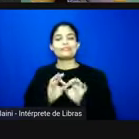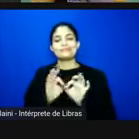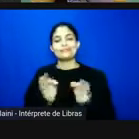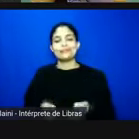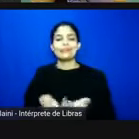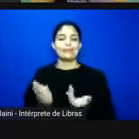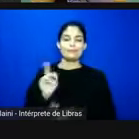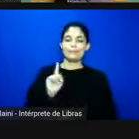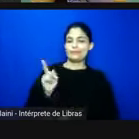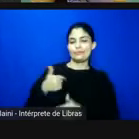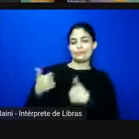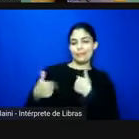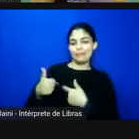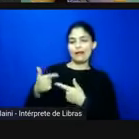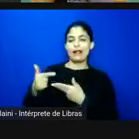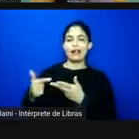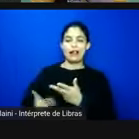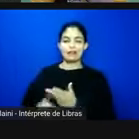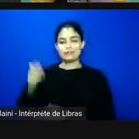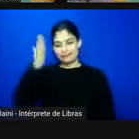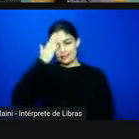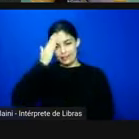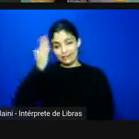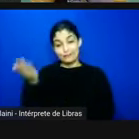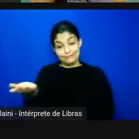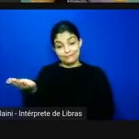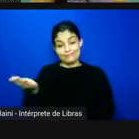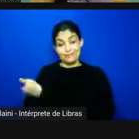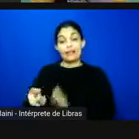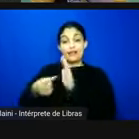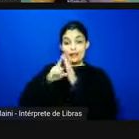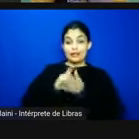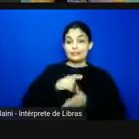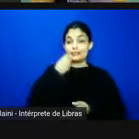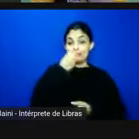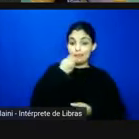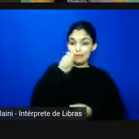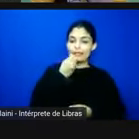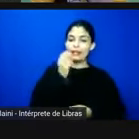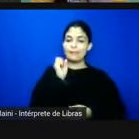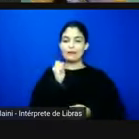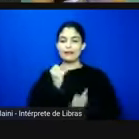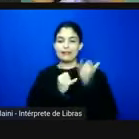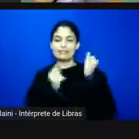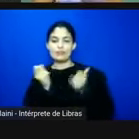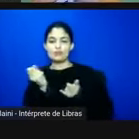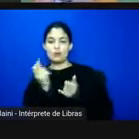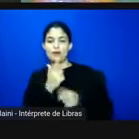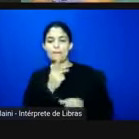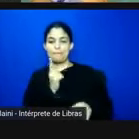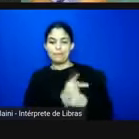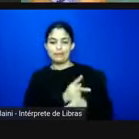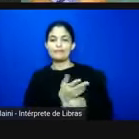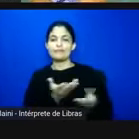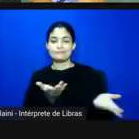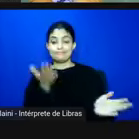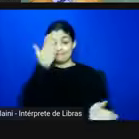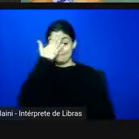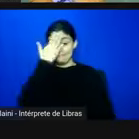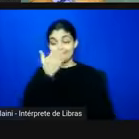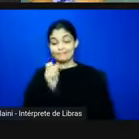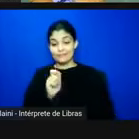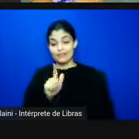não trabalha enfim tacando pedra no próprio colega antes de experimentar o que é fazer isso né então assim